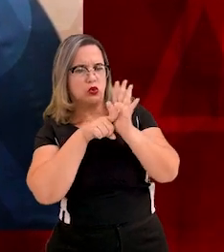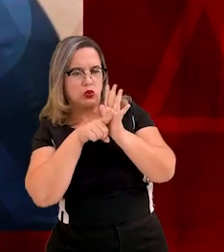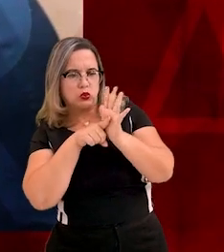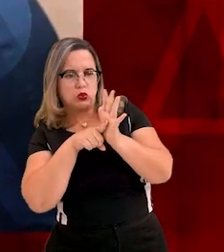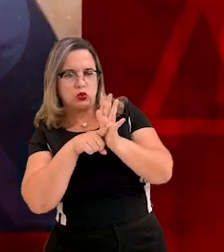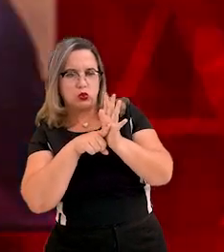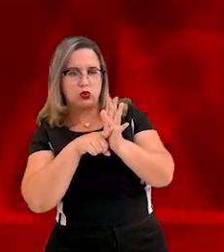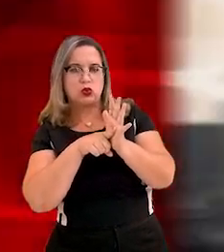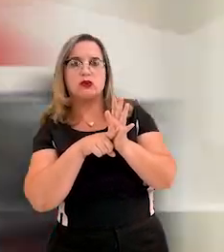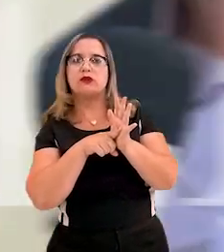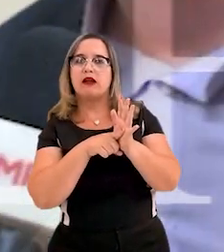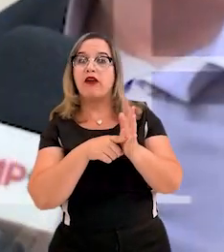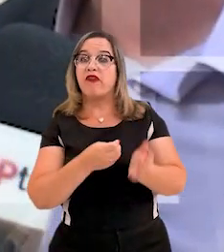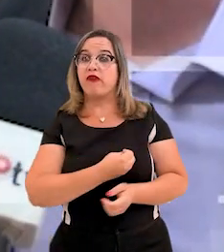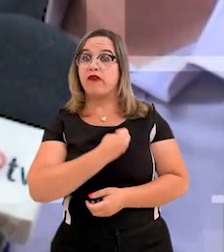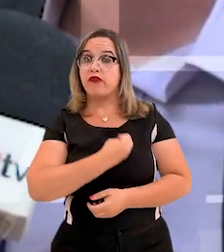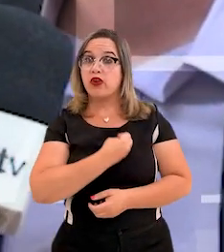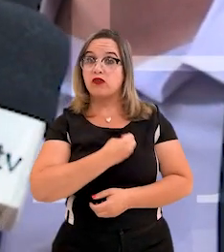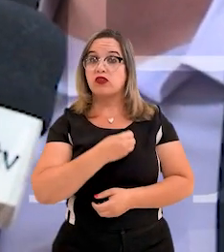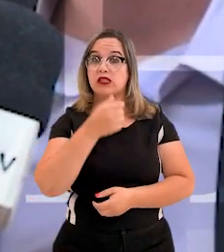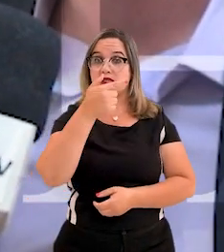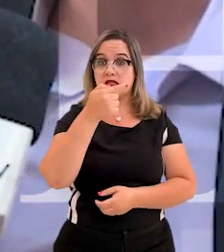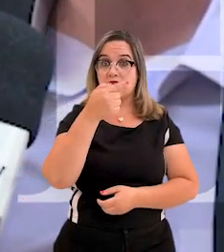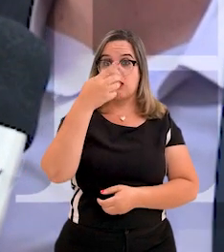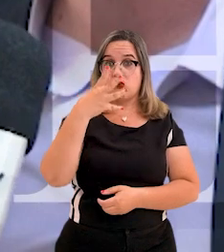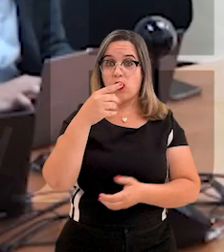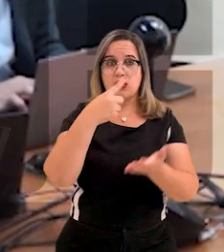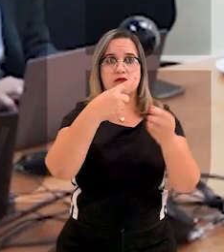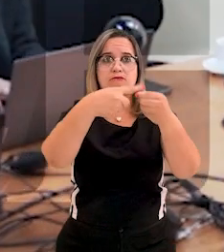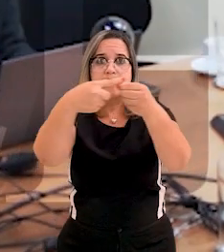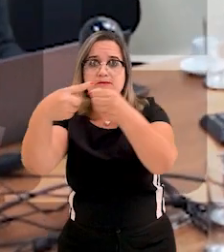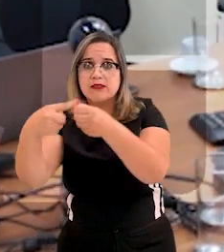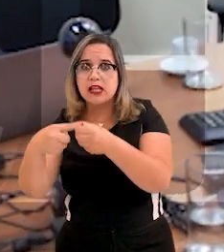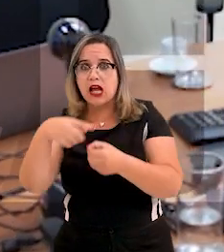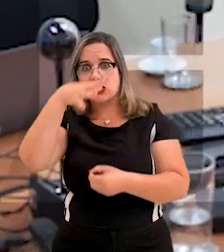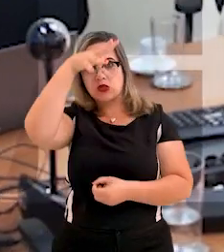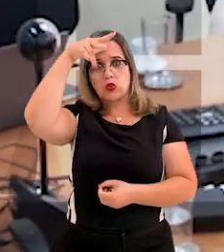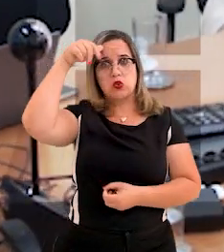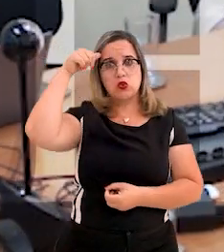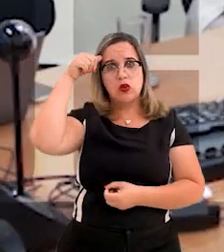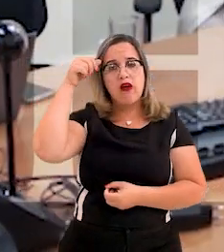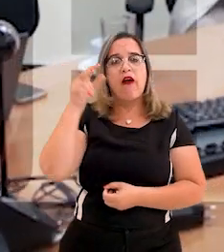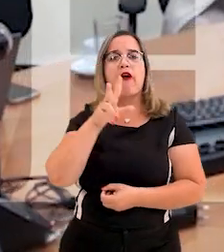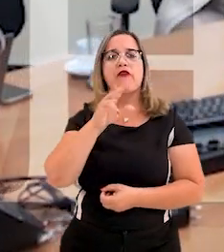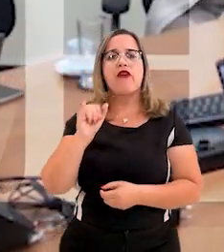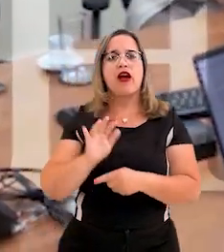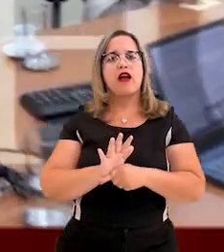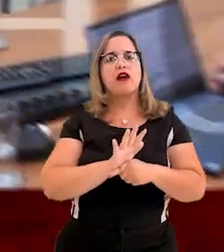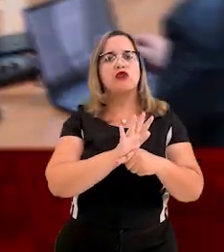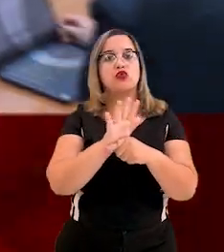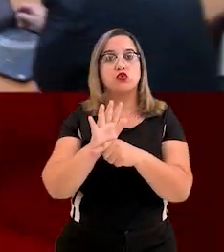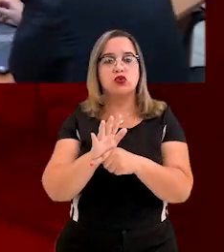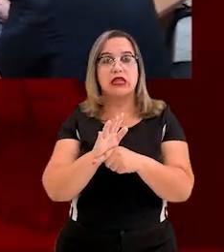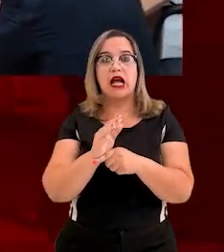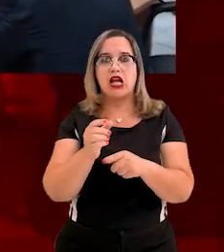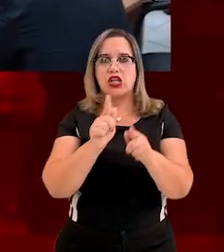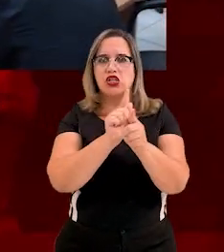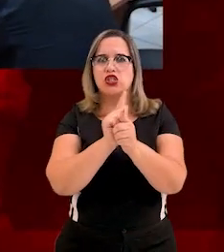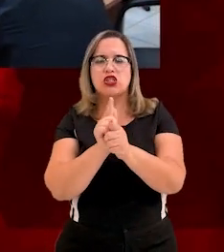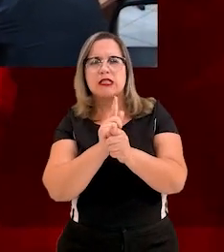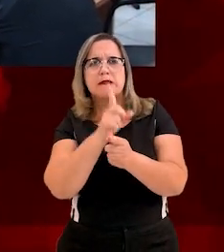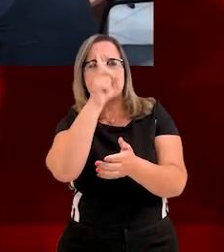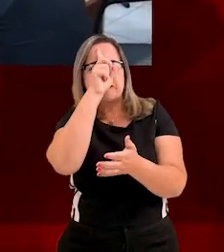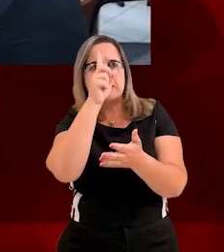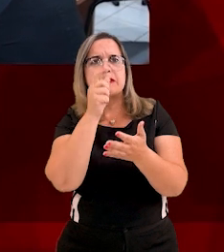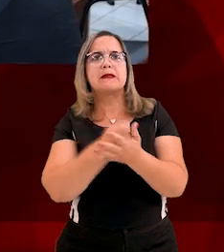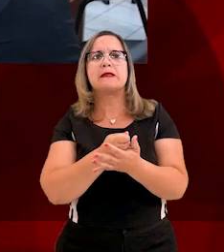presentes em 74 municípios matogrossenses, a ferramenta vai auxiliar a gestão